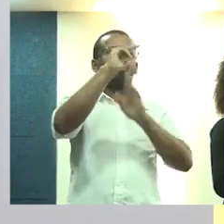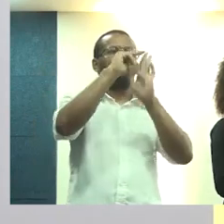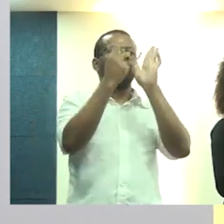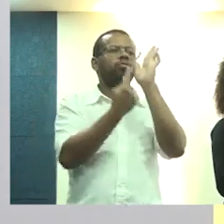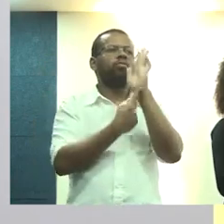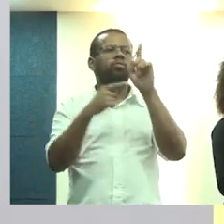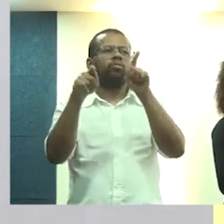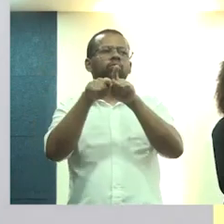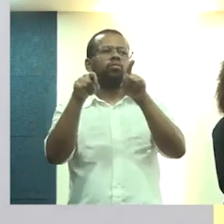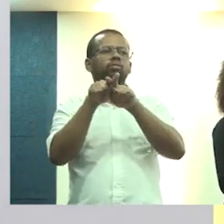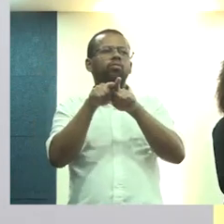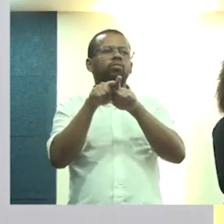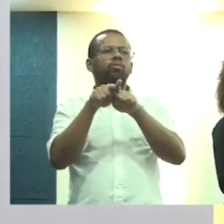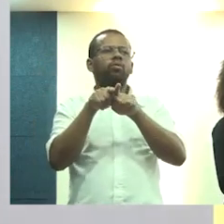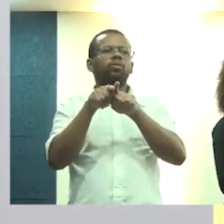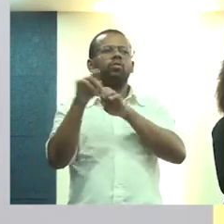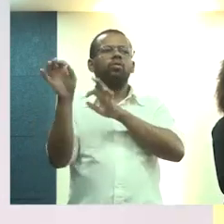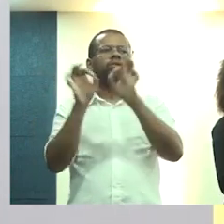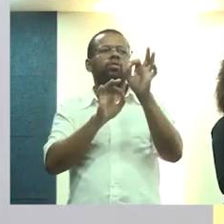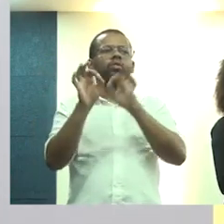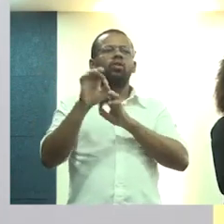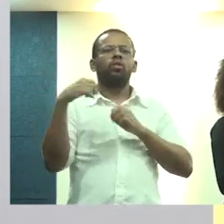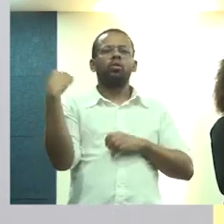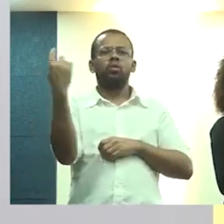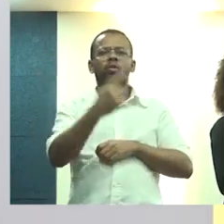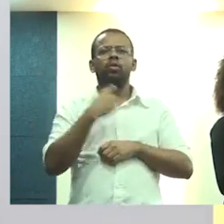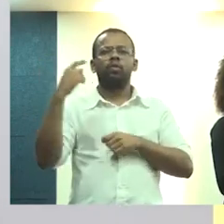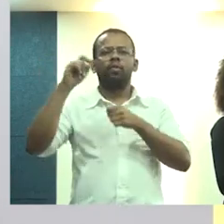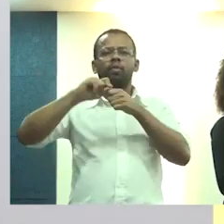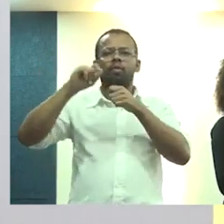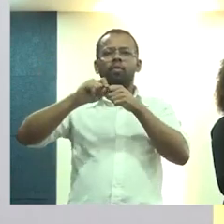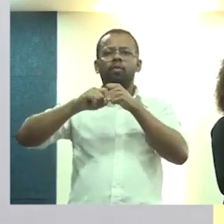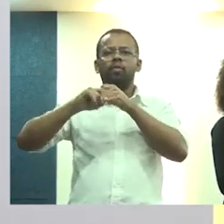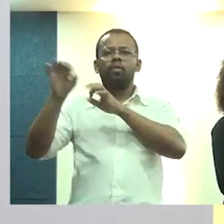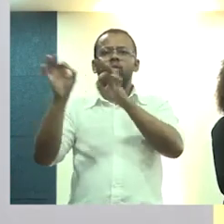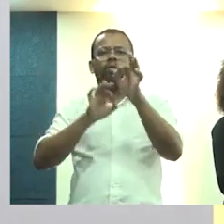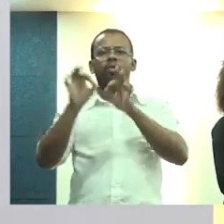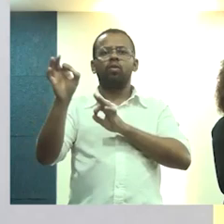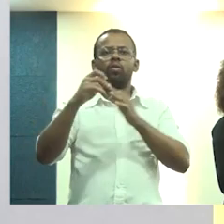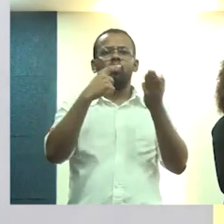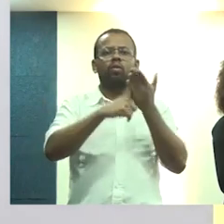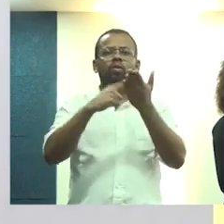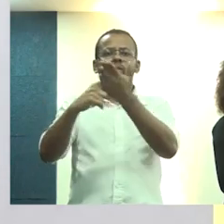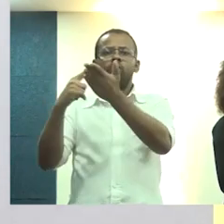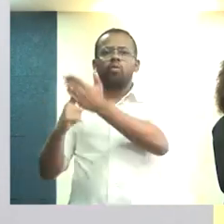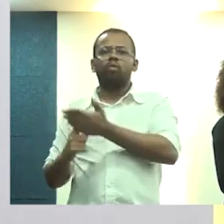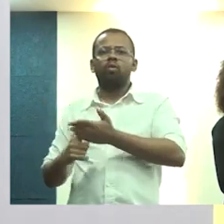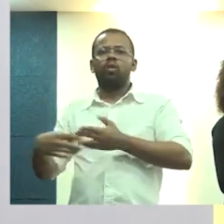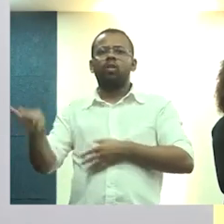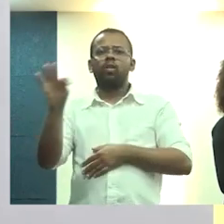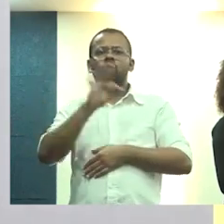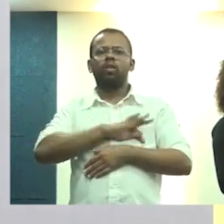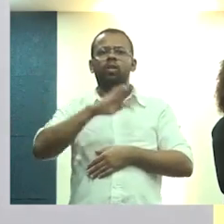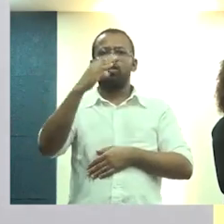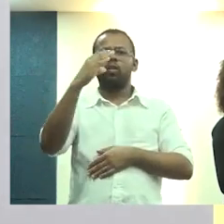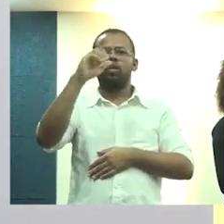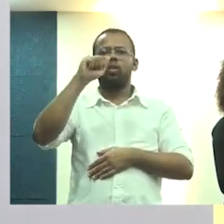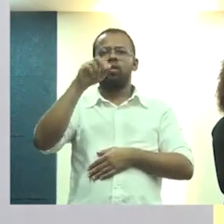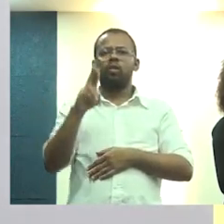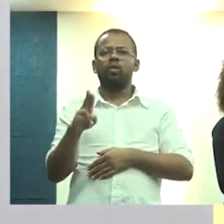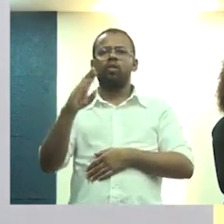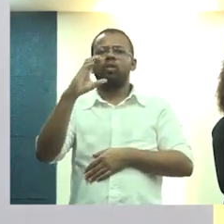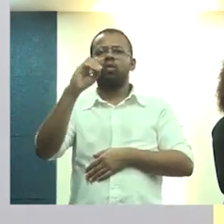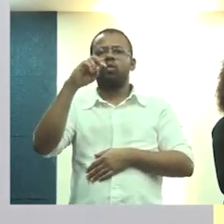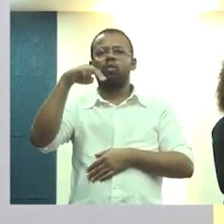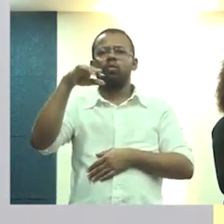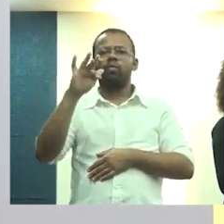dos programas, em relação à elaboração, a gente vem fazendo acordos de cooperação técnica com o CAL, com